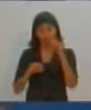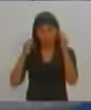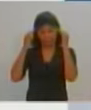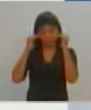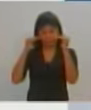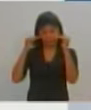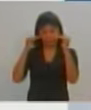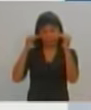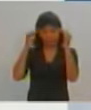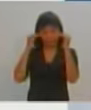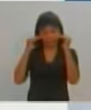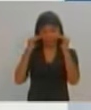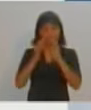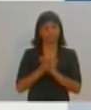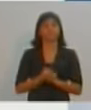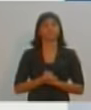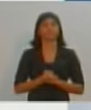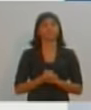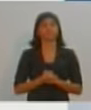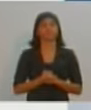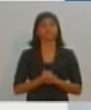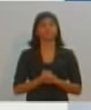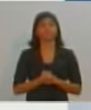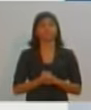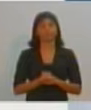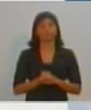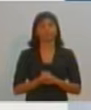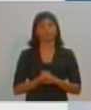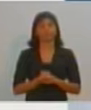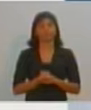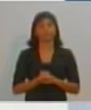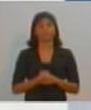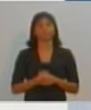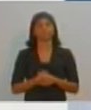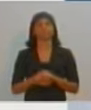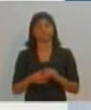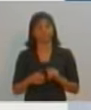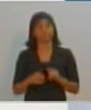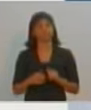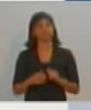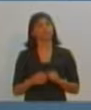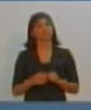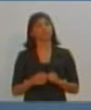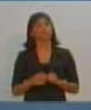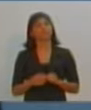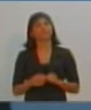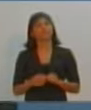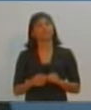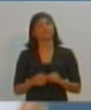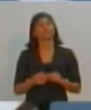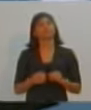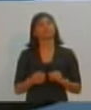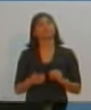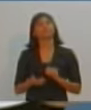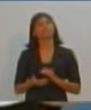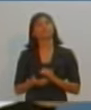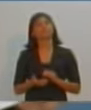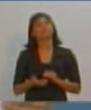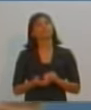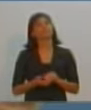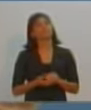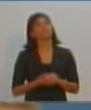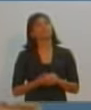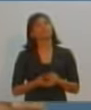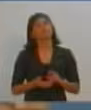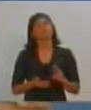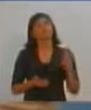Respeito. Ok, candidato. Obrigada. Então, Rubens Nakato, volta com mais uma pergunta. Nakato? André, a pergunta agora é para a